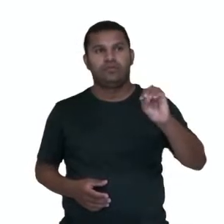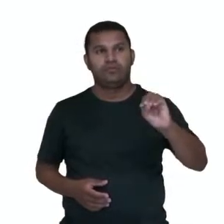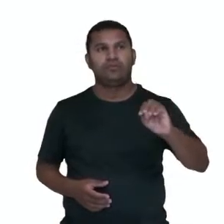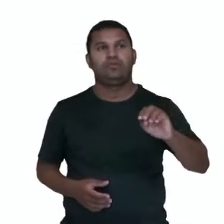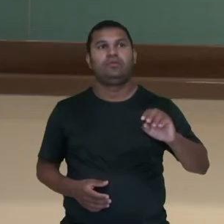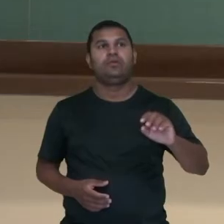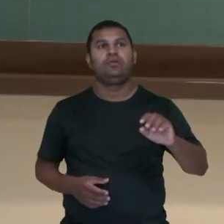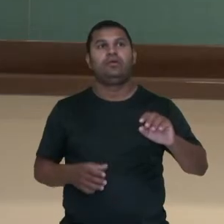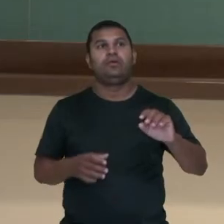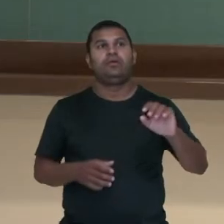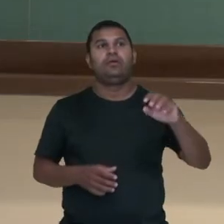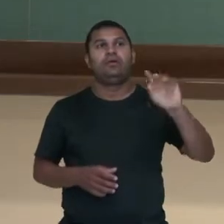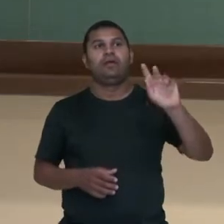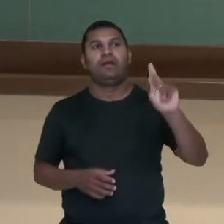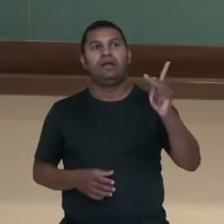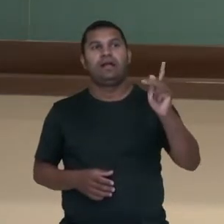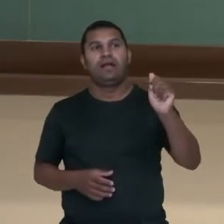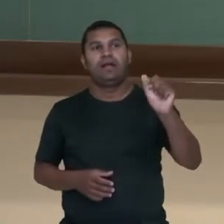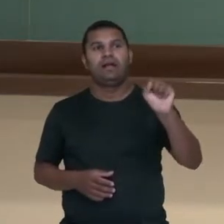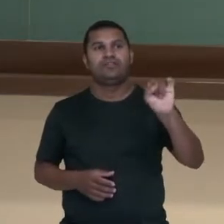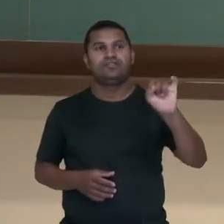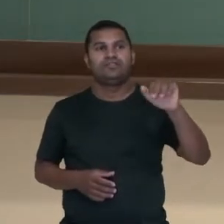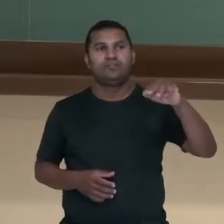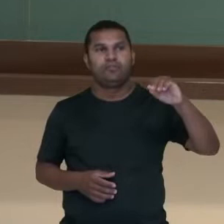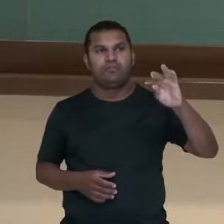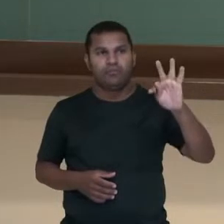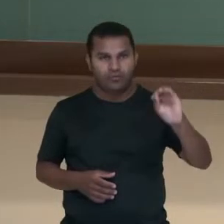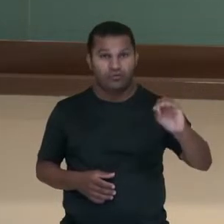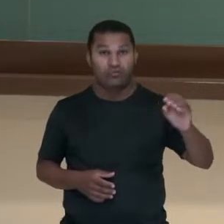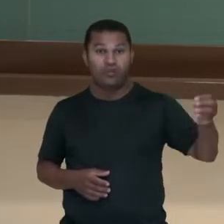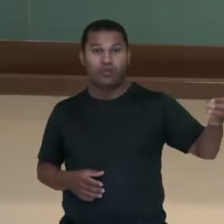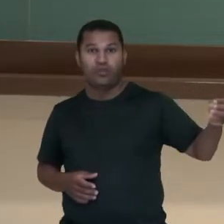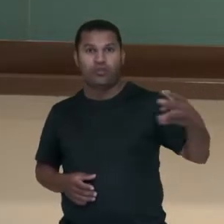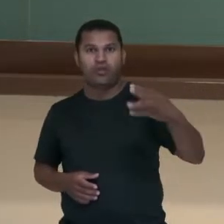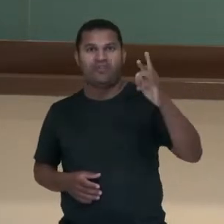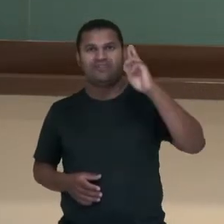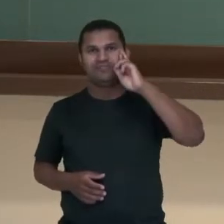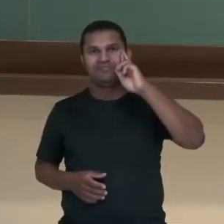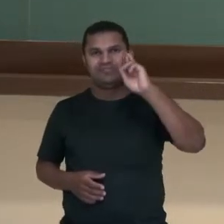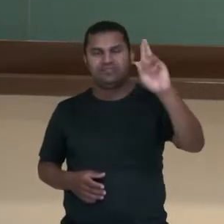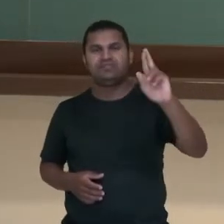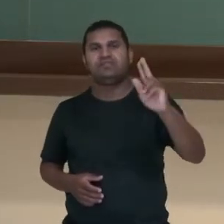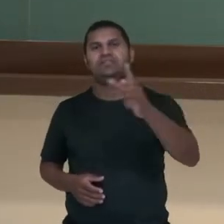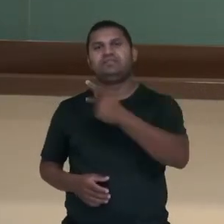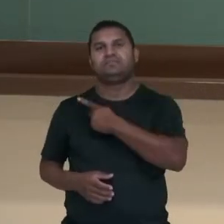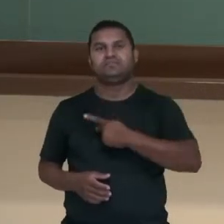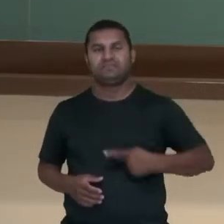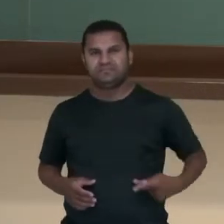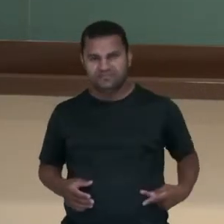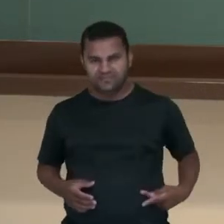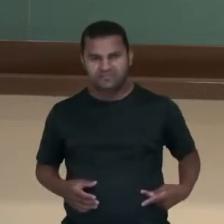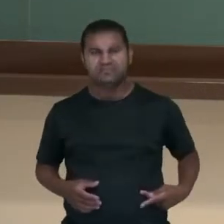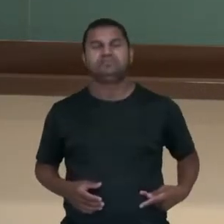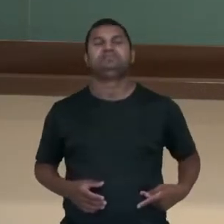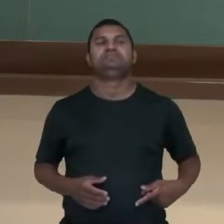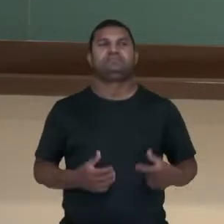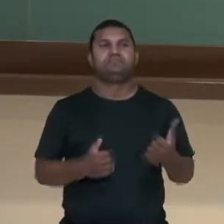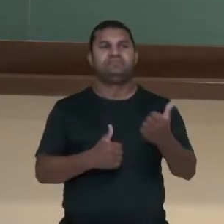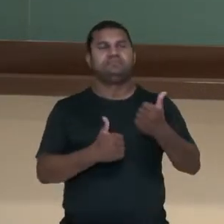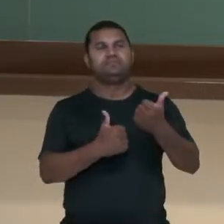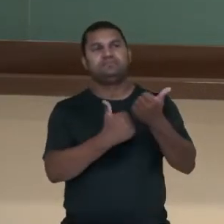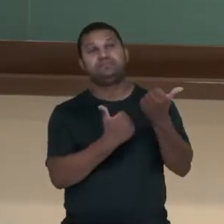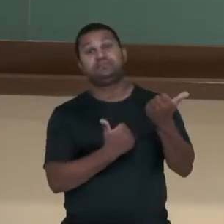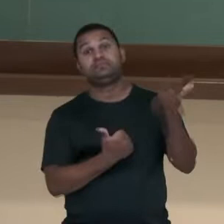Então, como é o texto? O texto se apresenta numa linguagem clara, objetiva, e ele começa assim. Ela